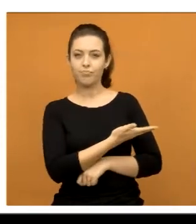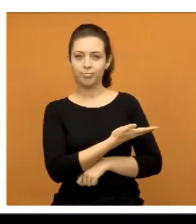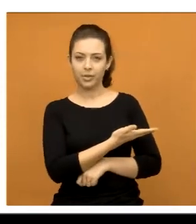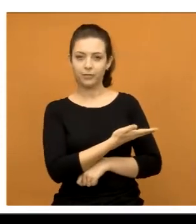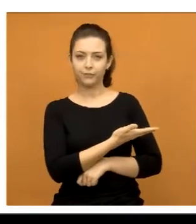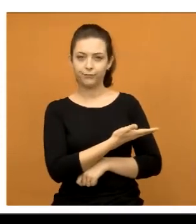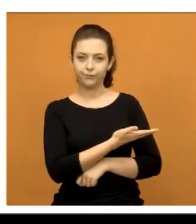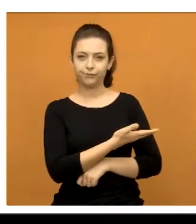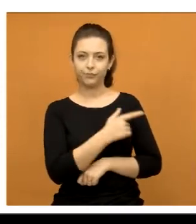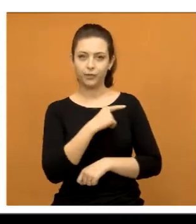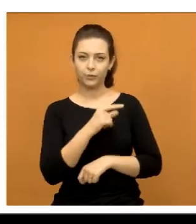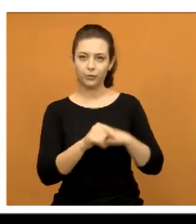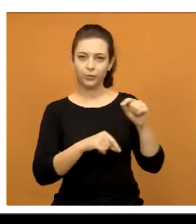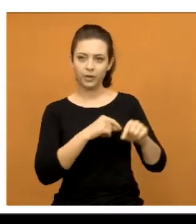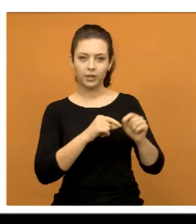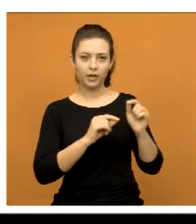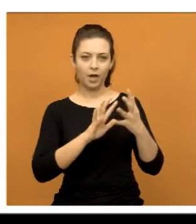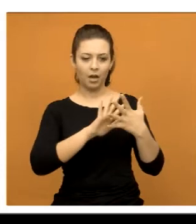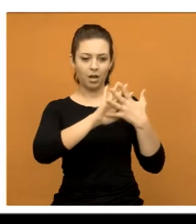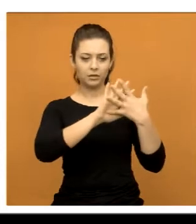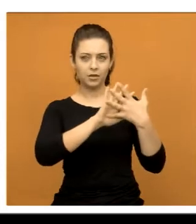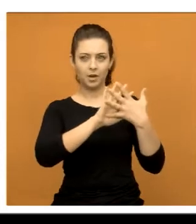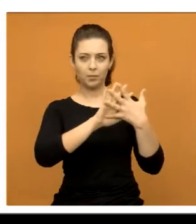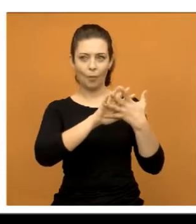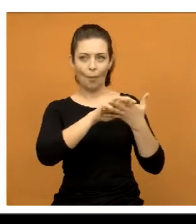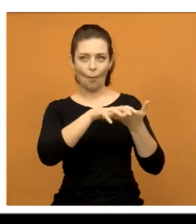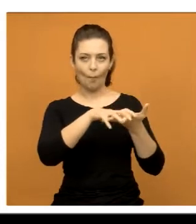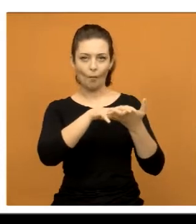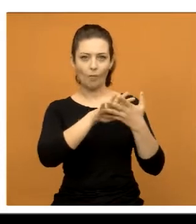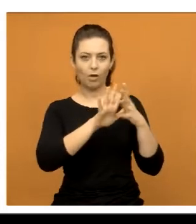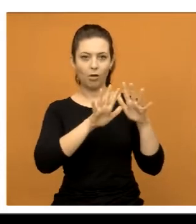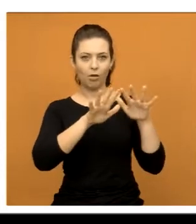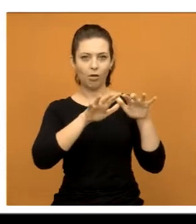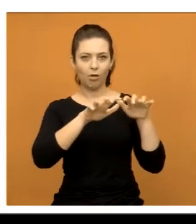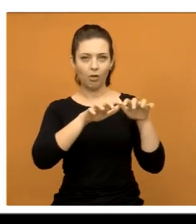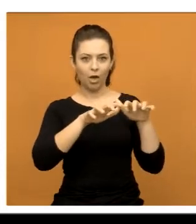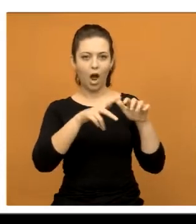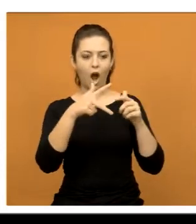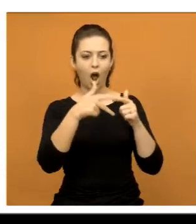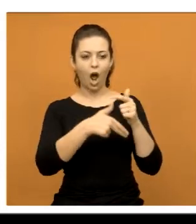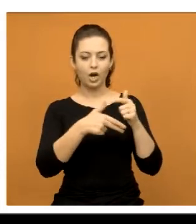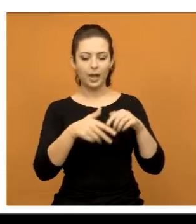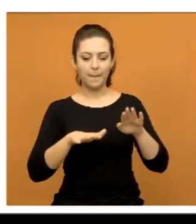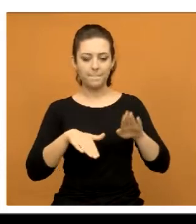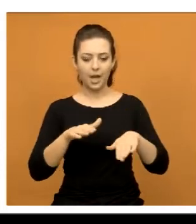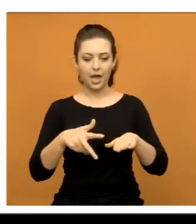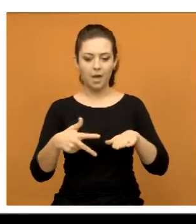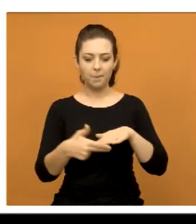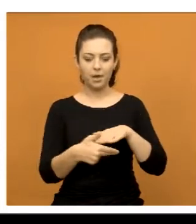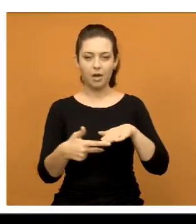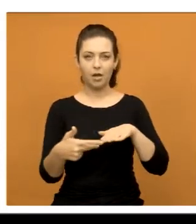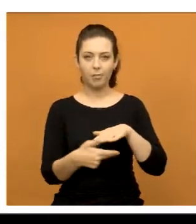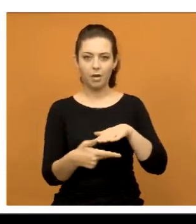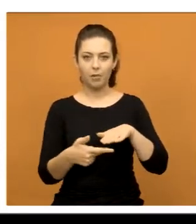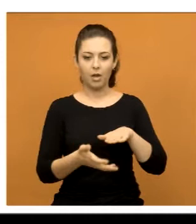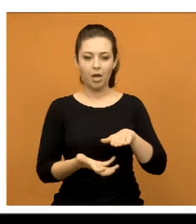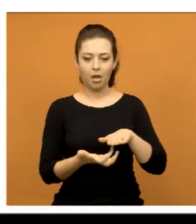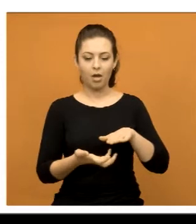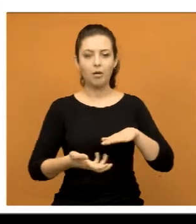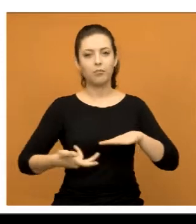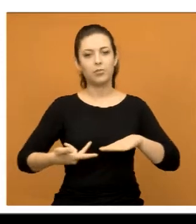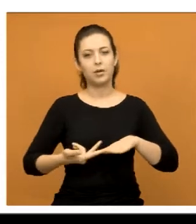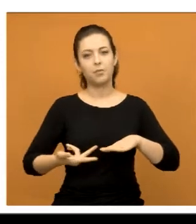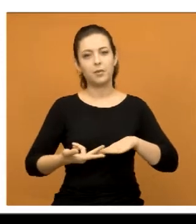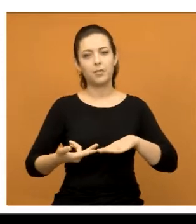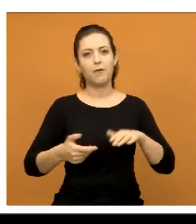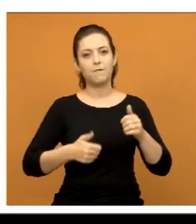ali existe aquele azarame, ele está para dentro da quadra e corta o pé de quem vai ali jogar